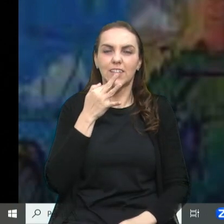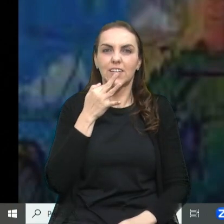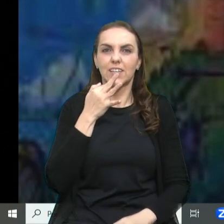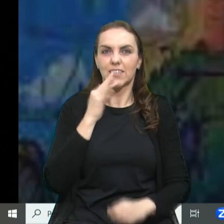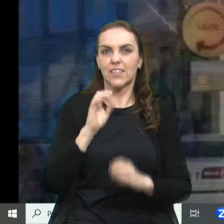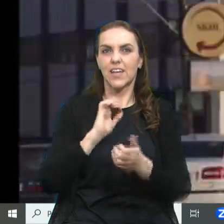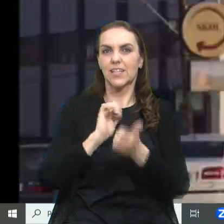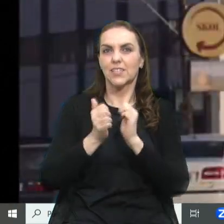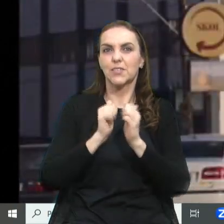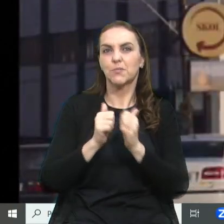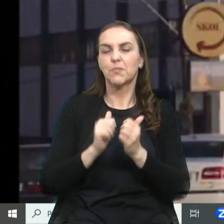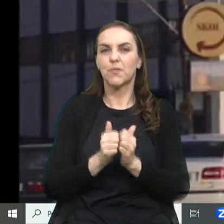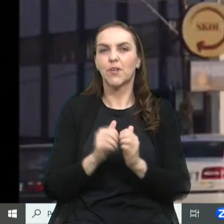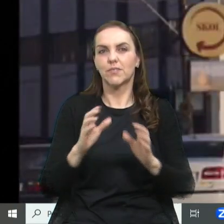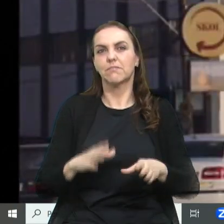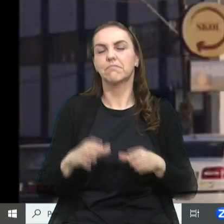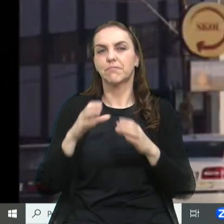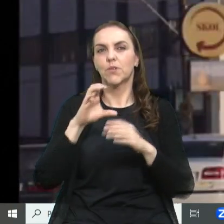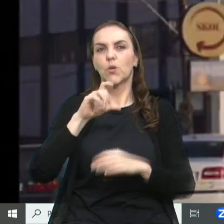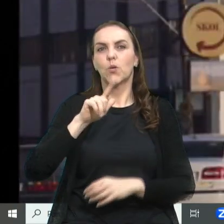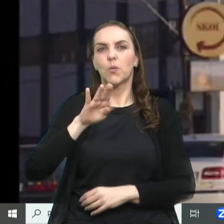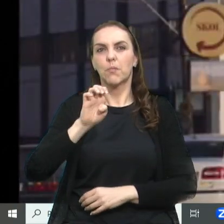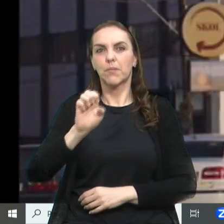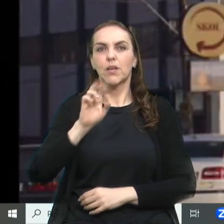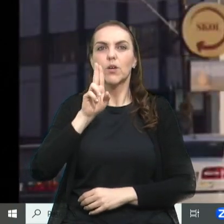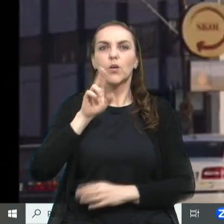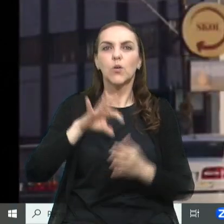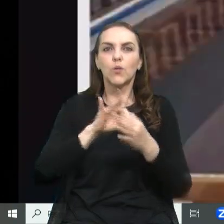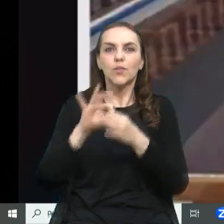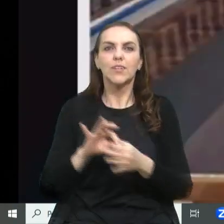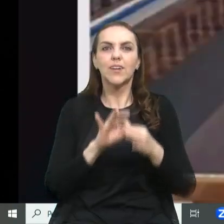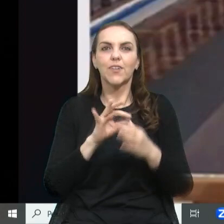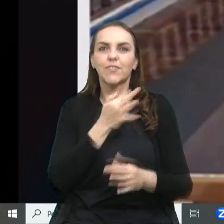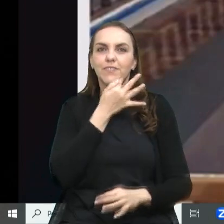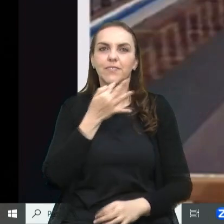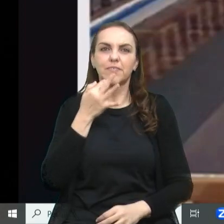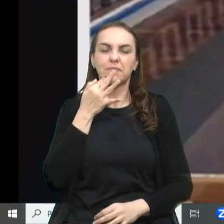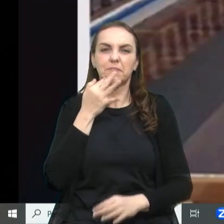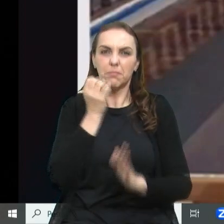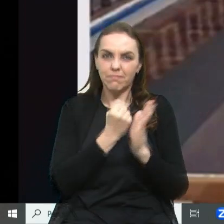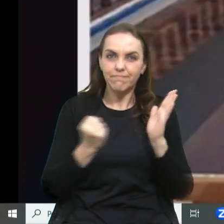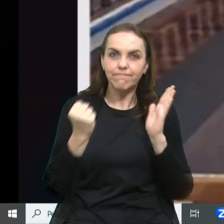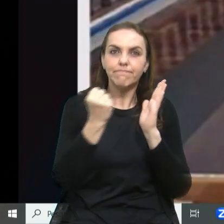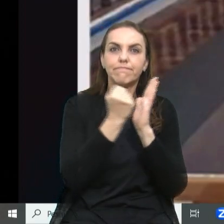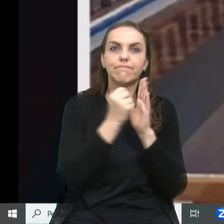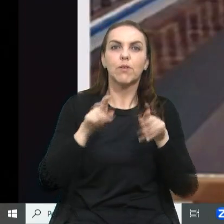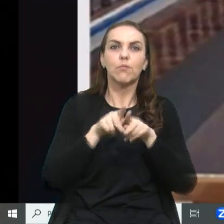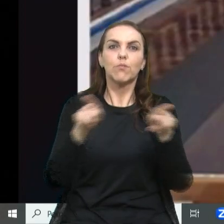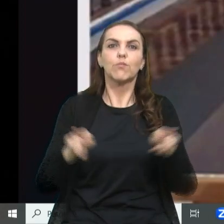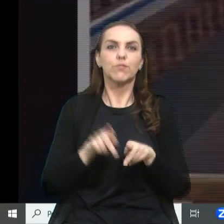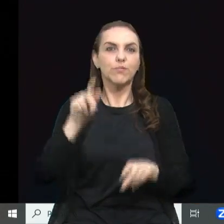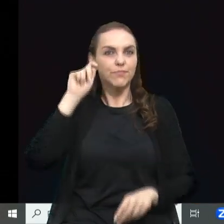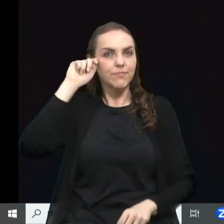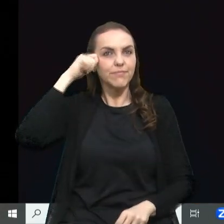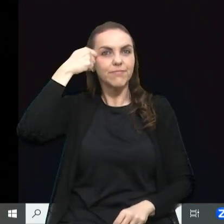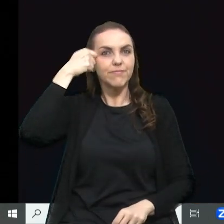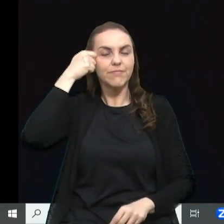Forquetense, símbolo da união do povo negro com os imigrantes europeus.